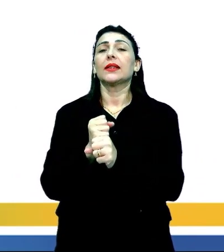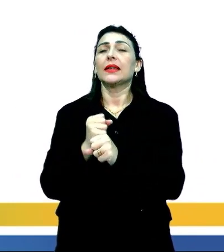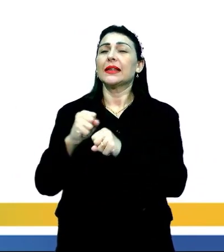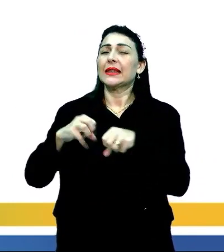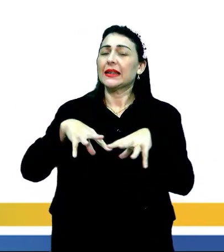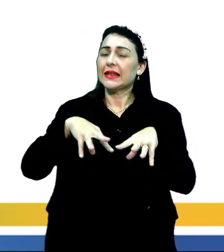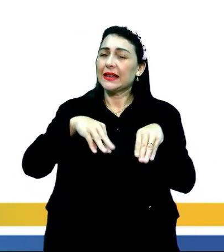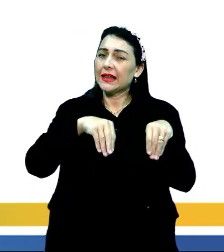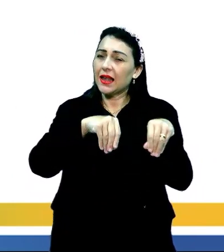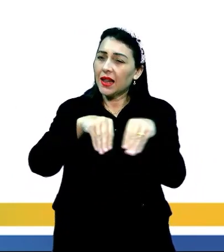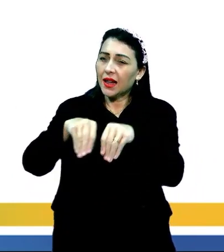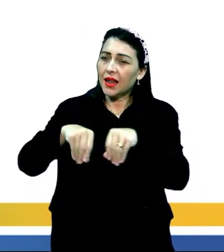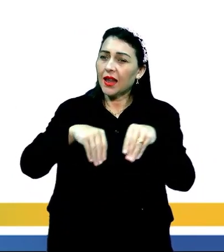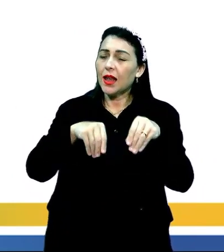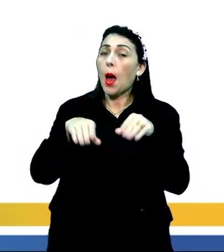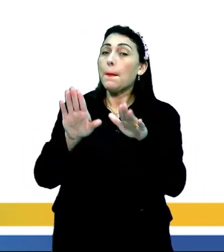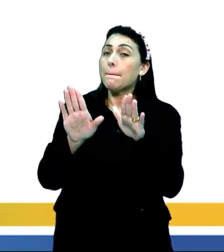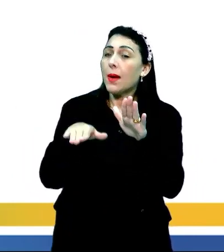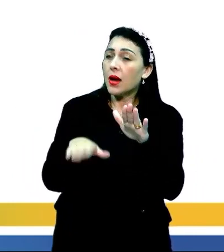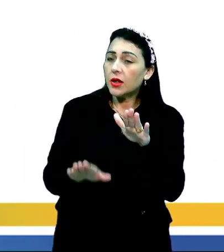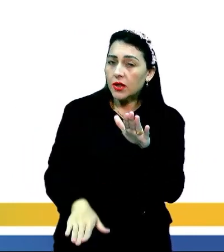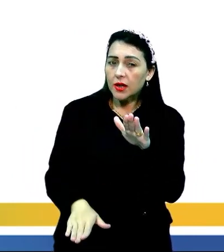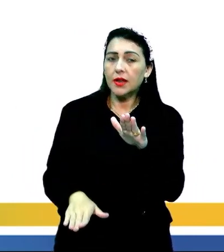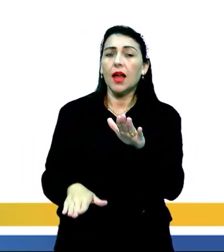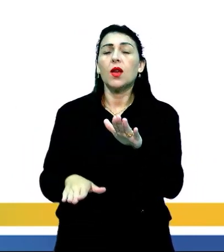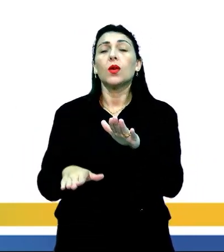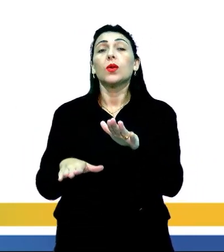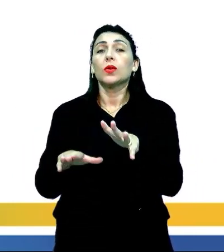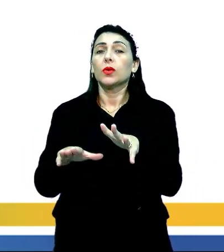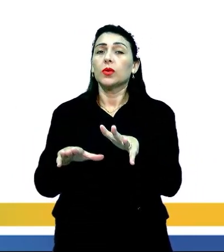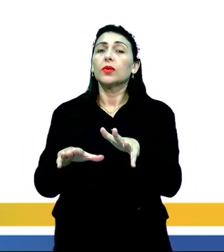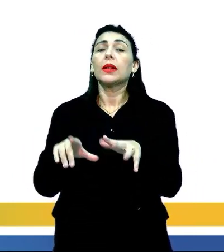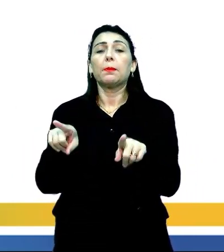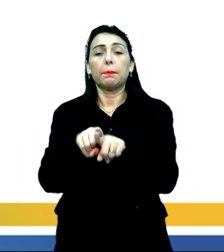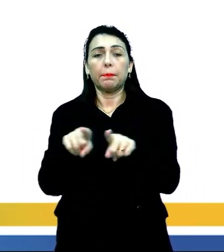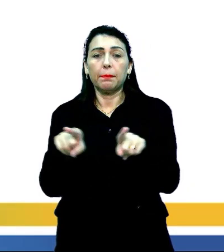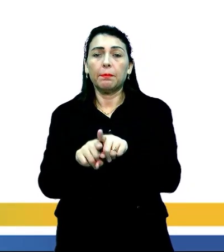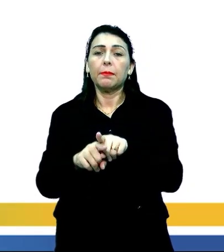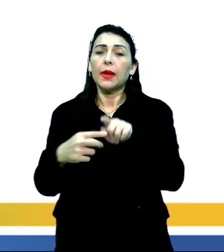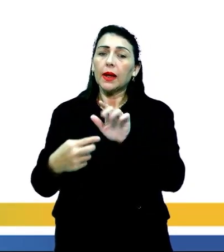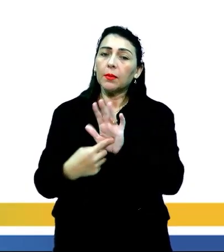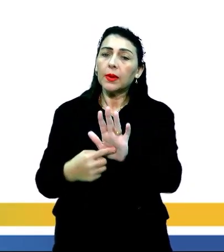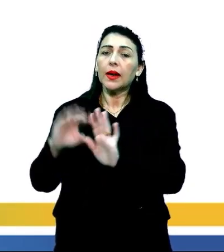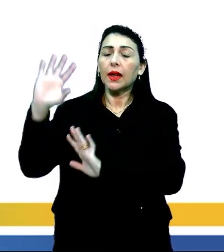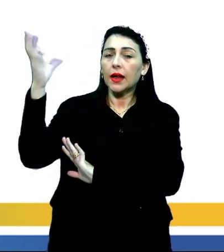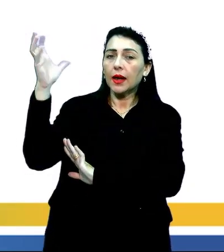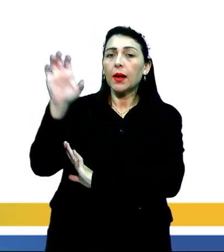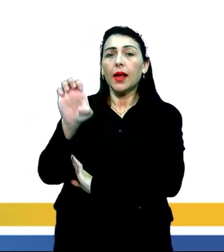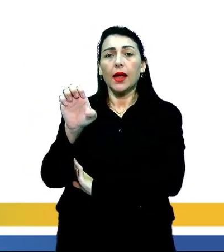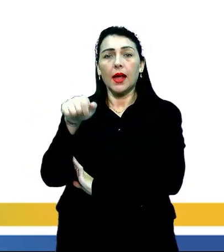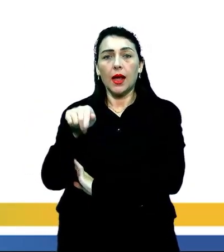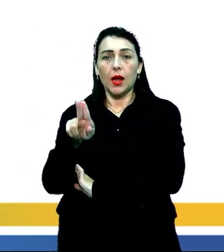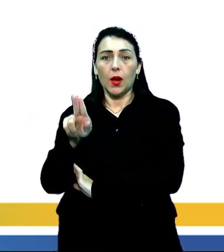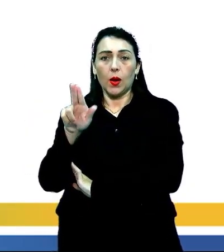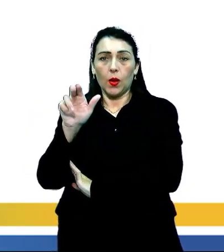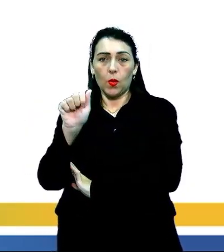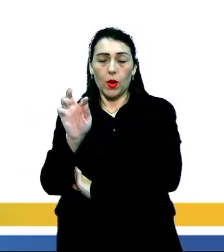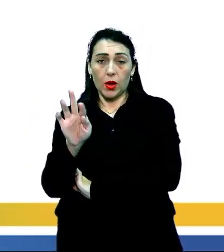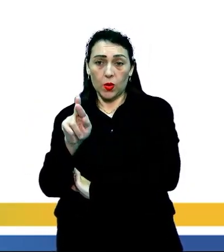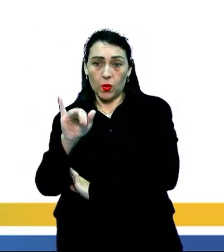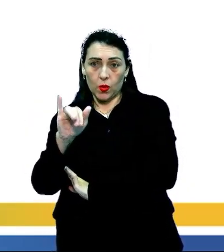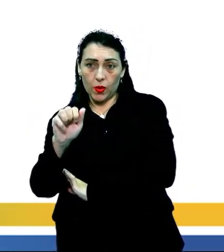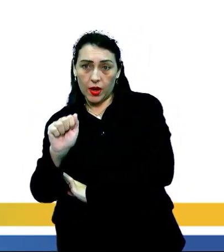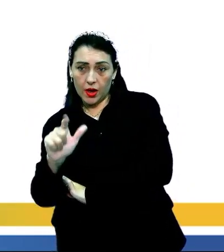aí quase que em sua totalidade por terras baixas e esse domínio também apresenta clima equatorial com